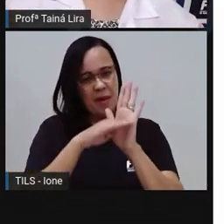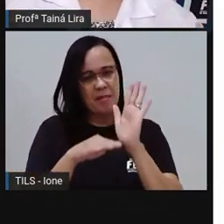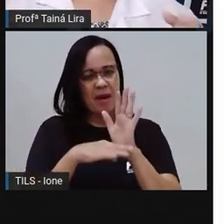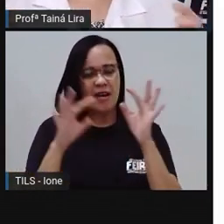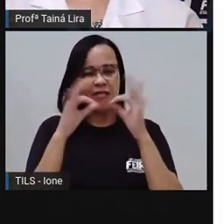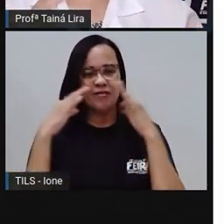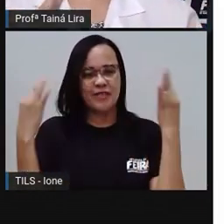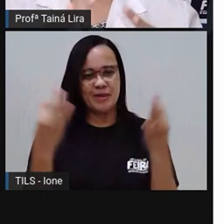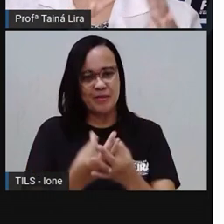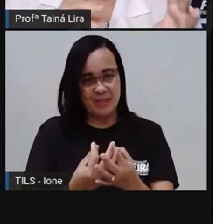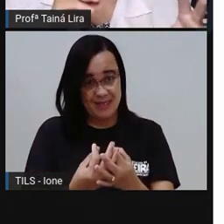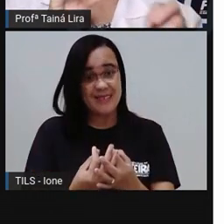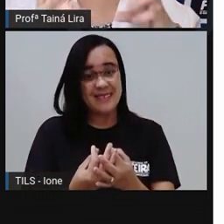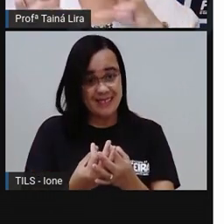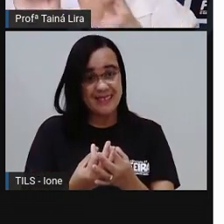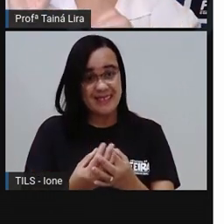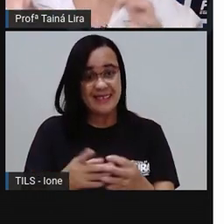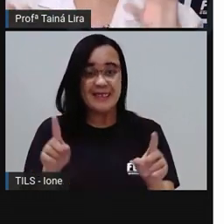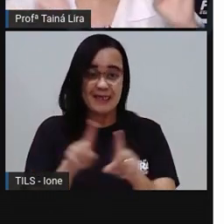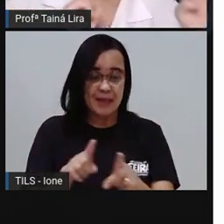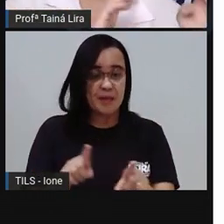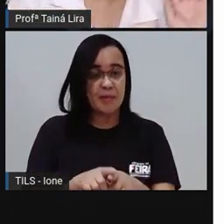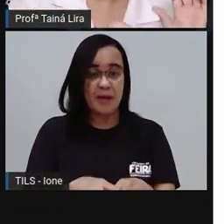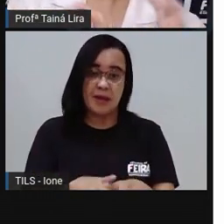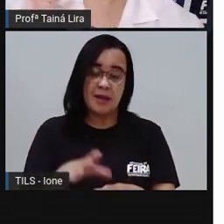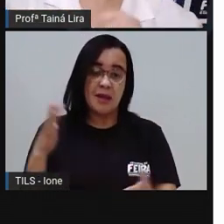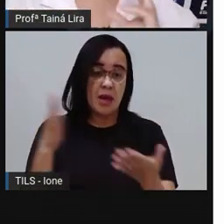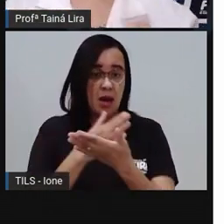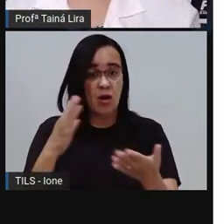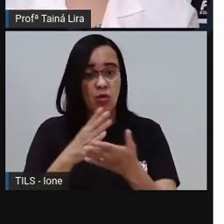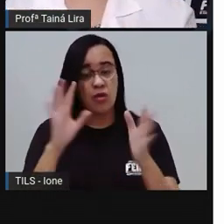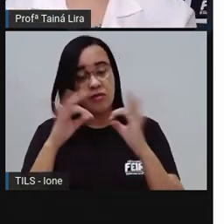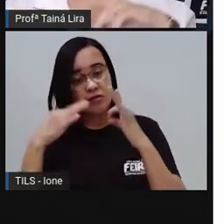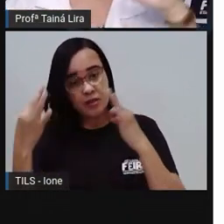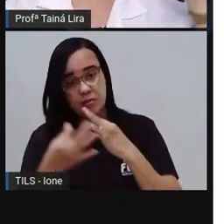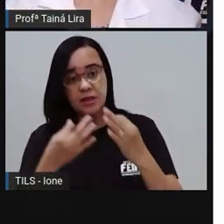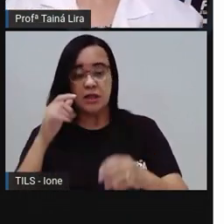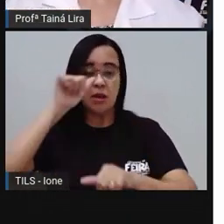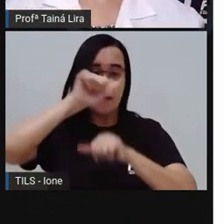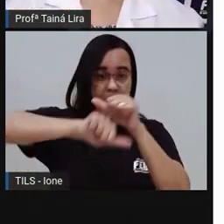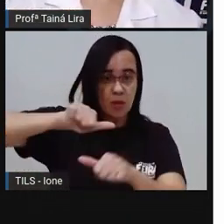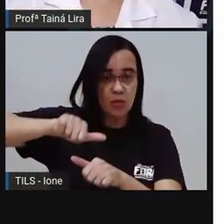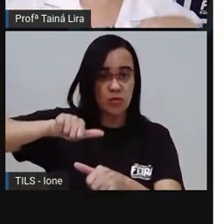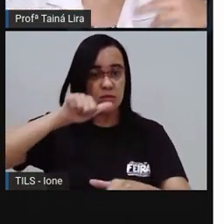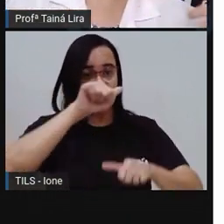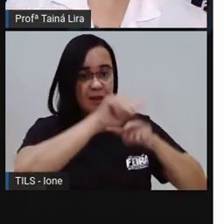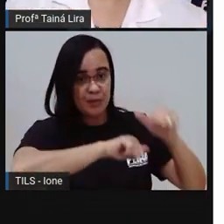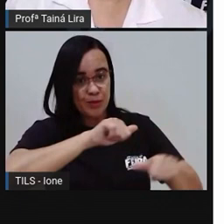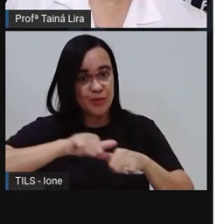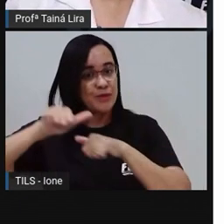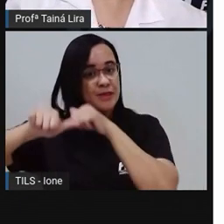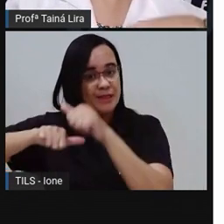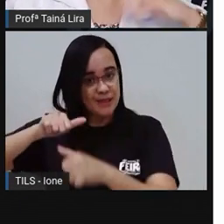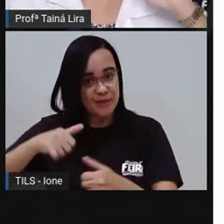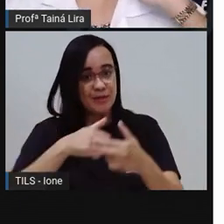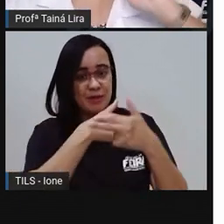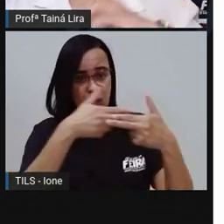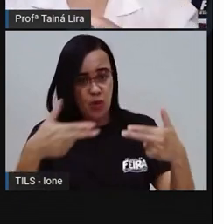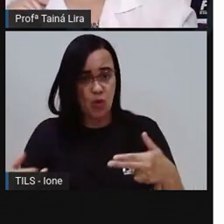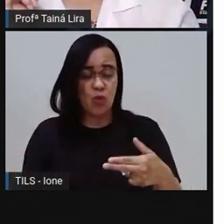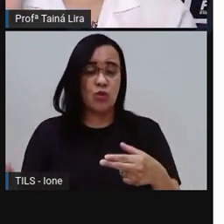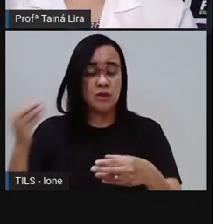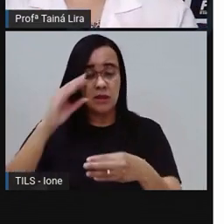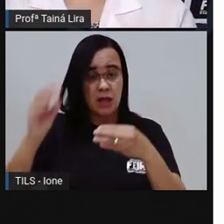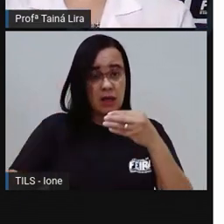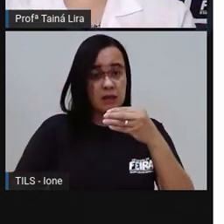do mais Geralmente as pessoas Vão mudando Ali dando toque Não é? Na receita Às vezes coloca Algum ingrediente a mais Não